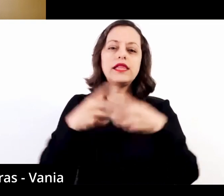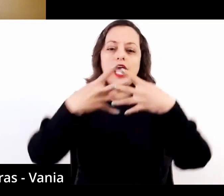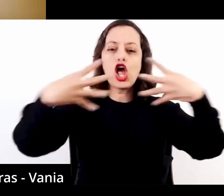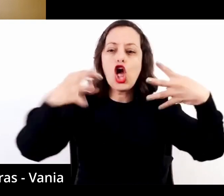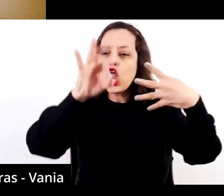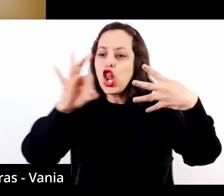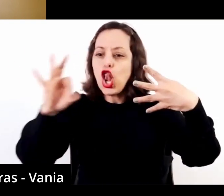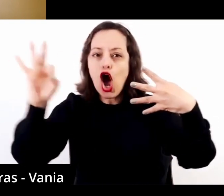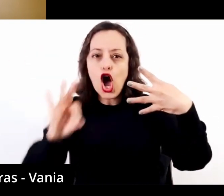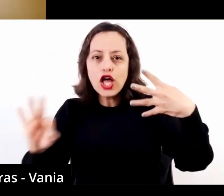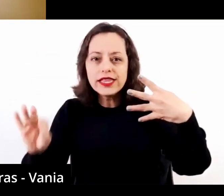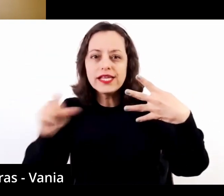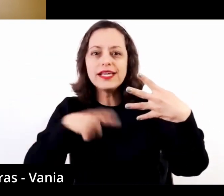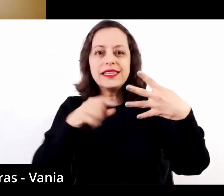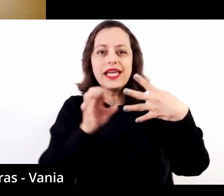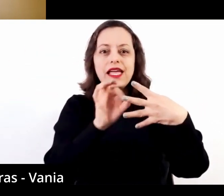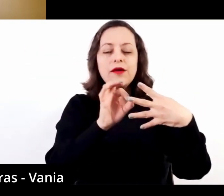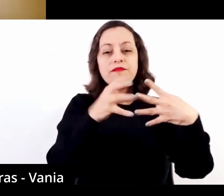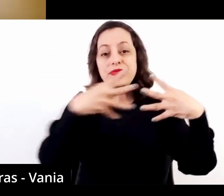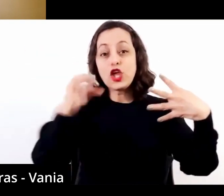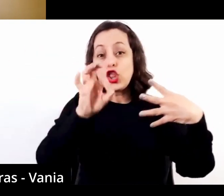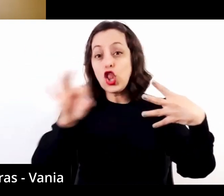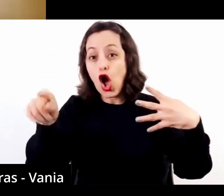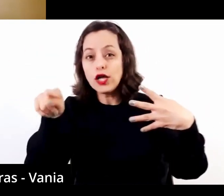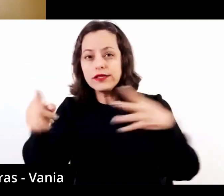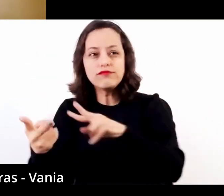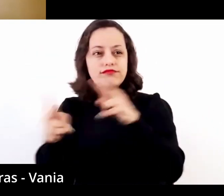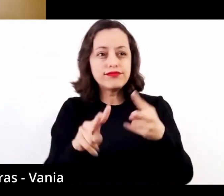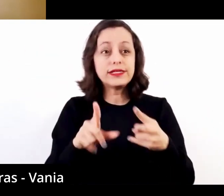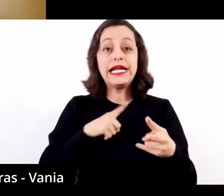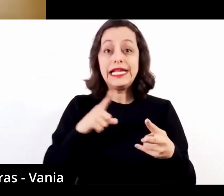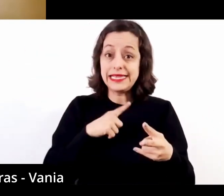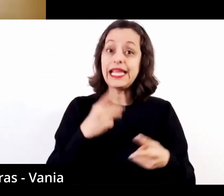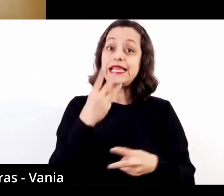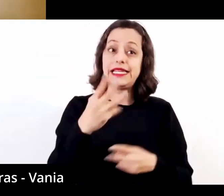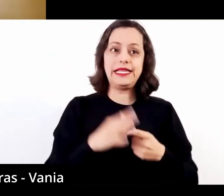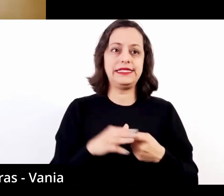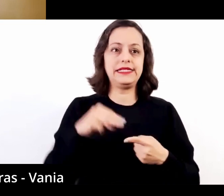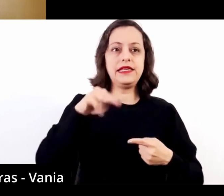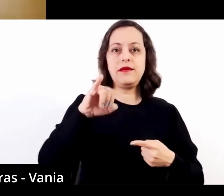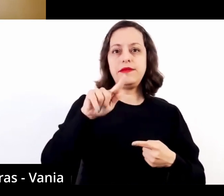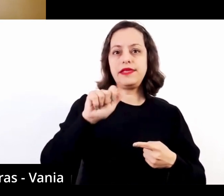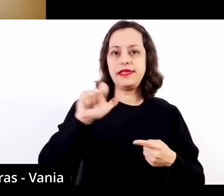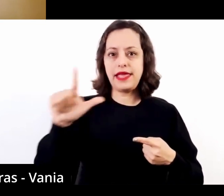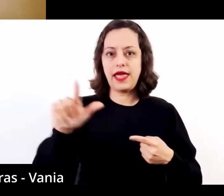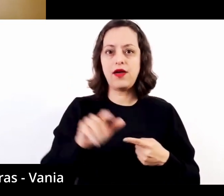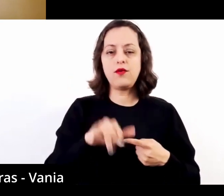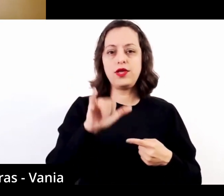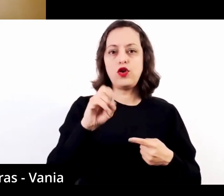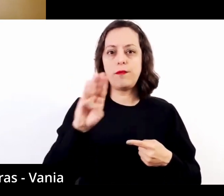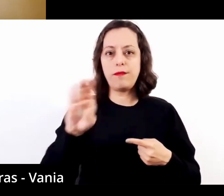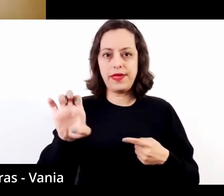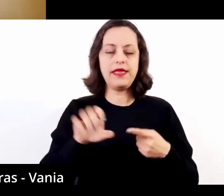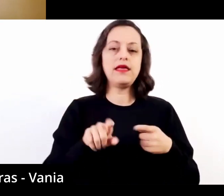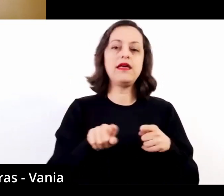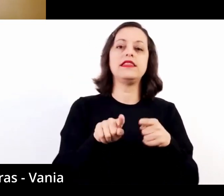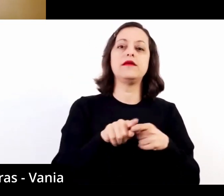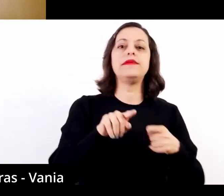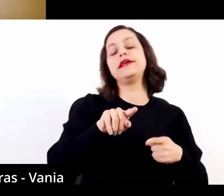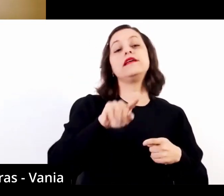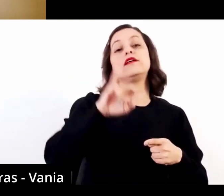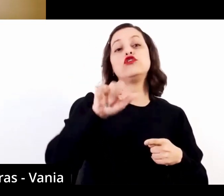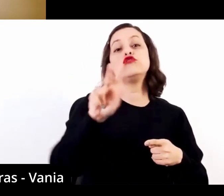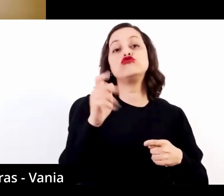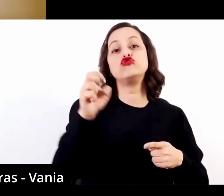Serão três obras transcritas pelo Miguel Liobé, pelo John Williams e pelo próprio